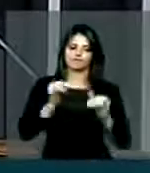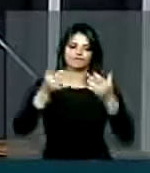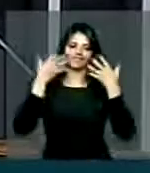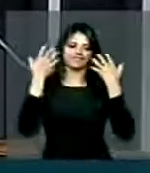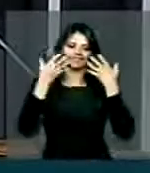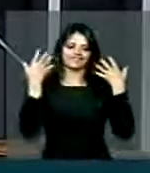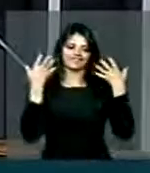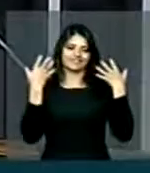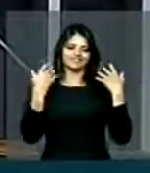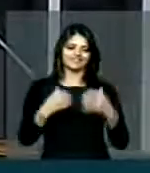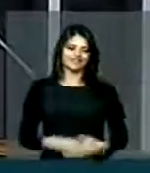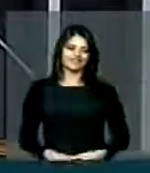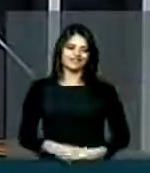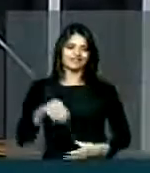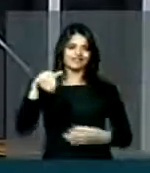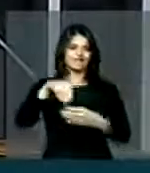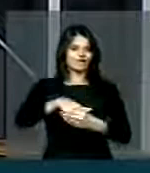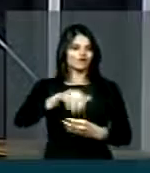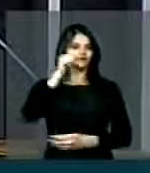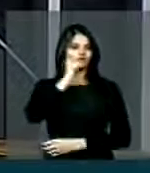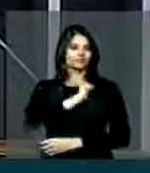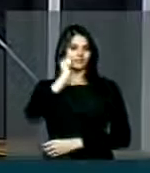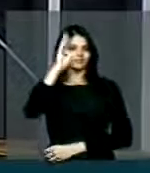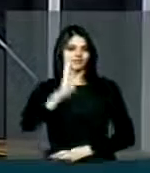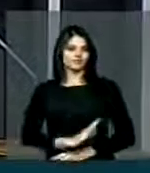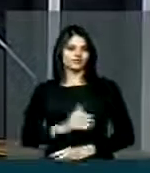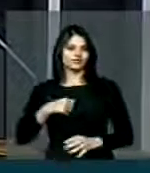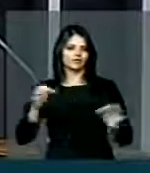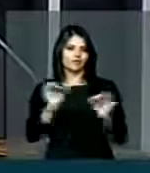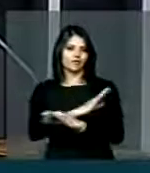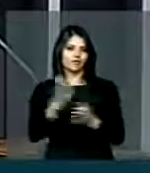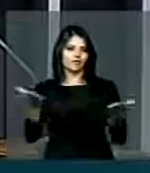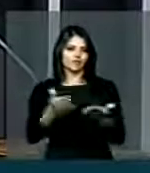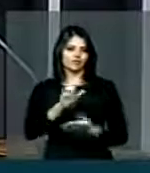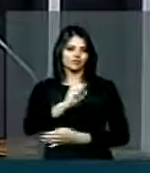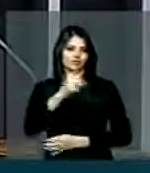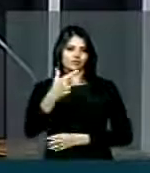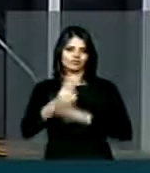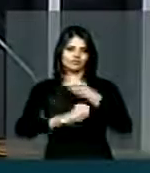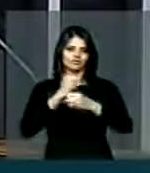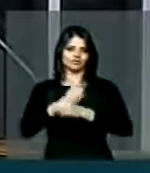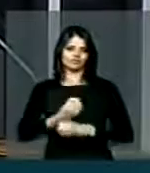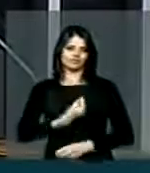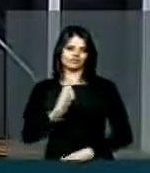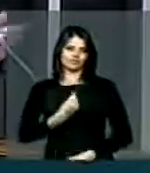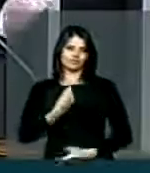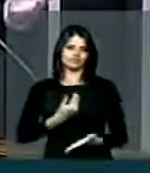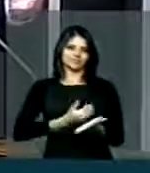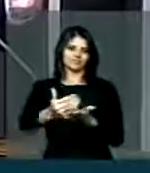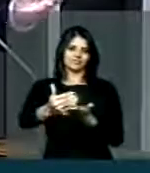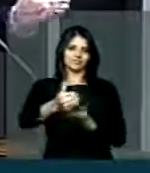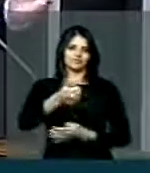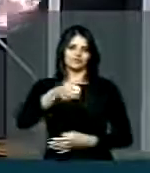alegria. O voto feminino do país completa 82 anos de existência.